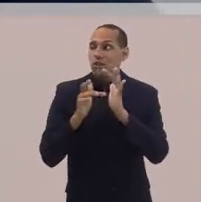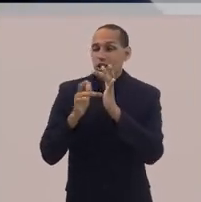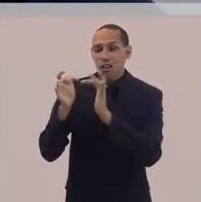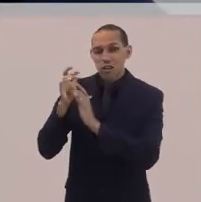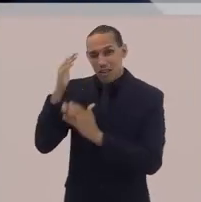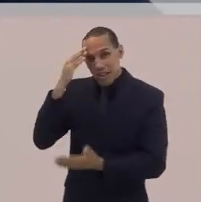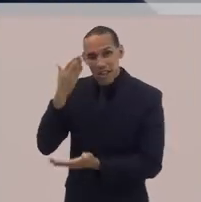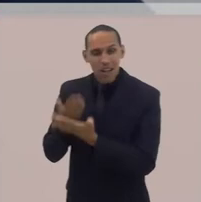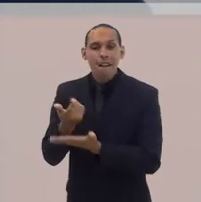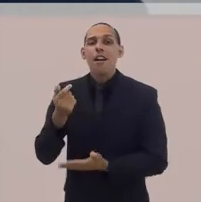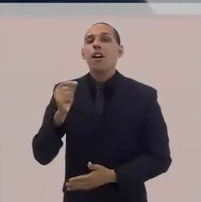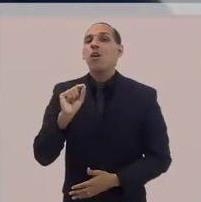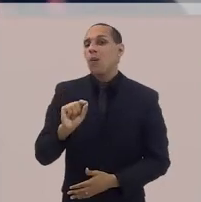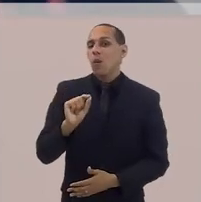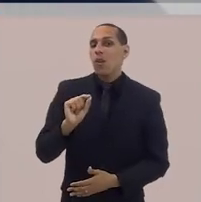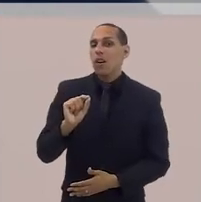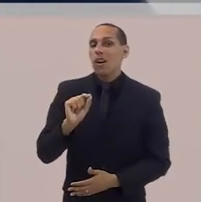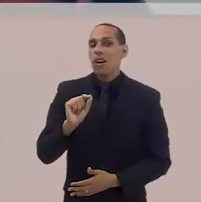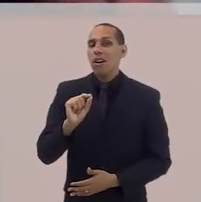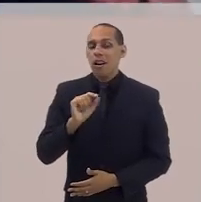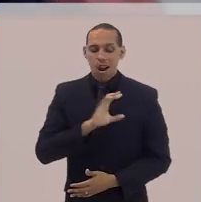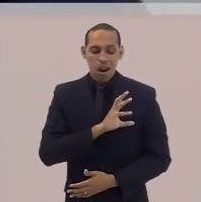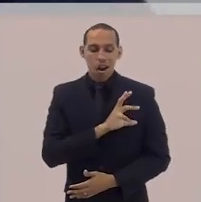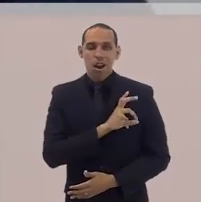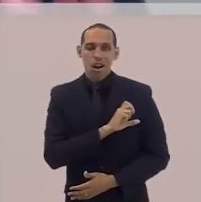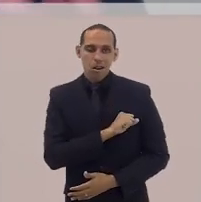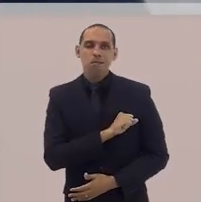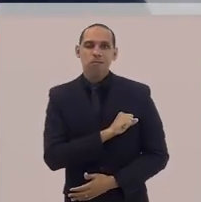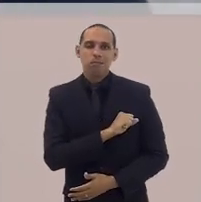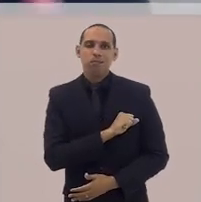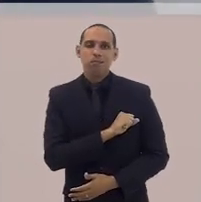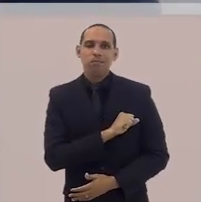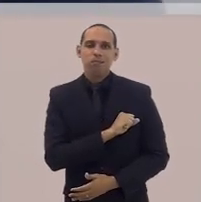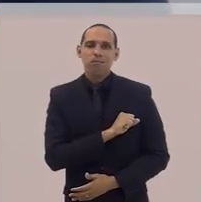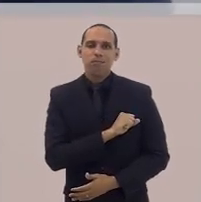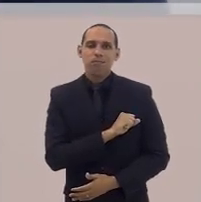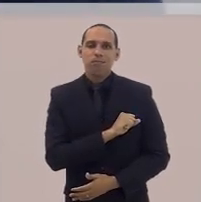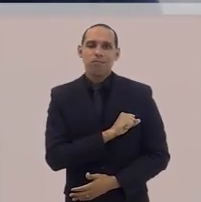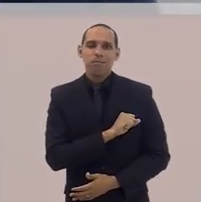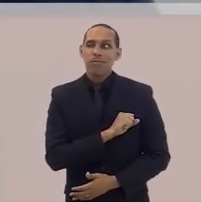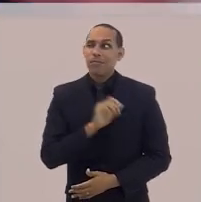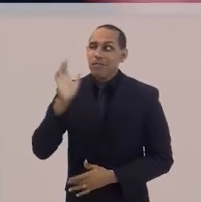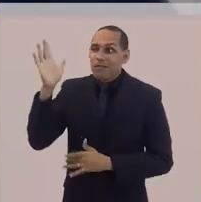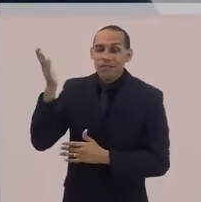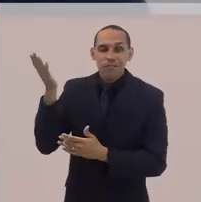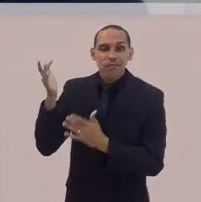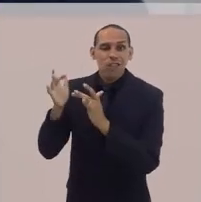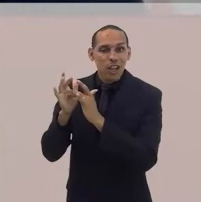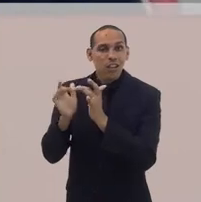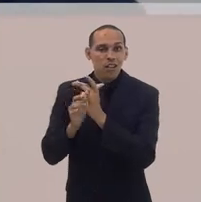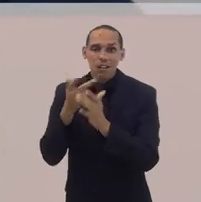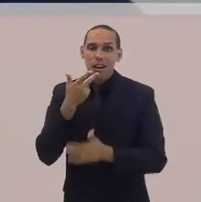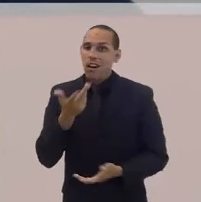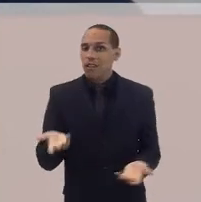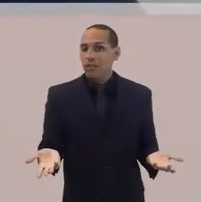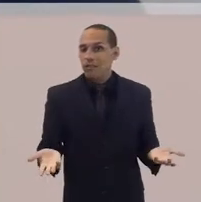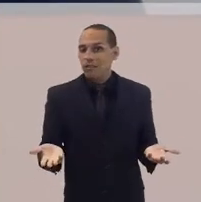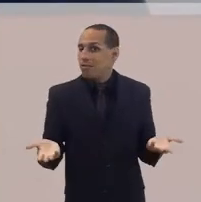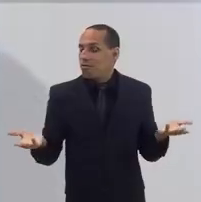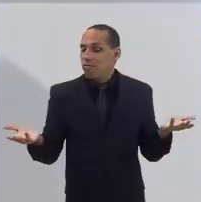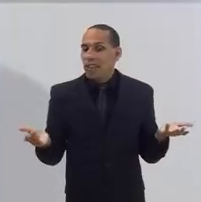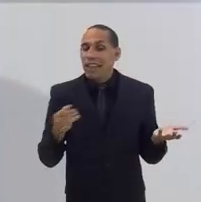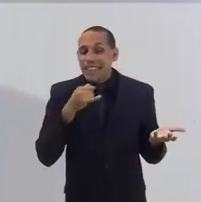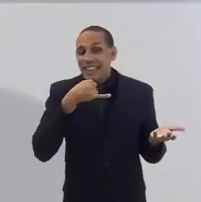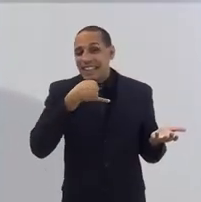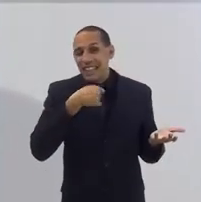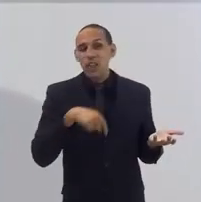crê em Jesus é o exercício do amor. Mas quem disse isso? O próprio Jesus. Então,